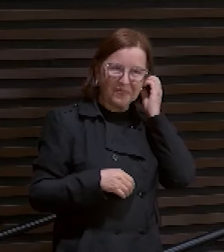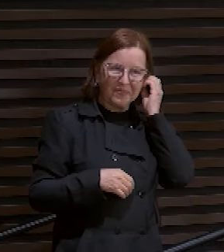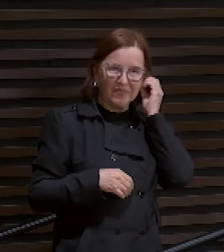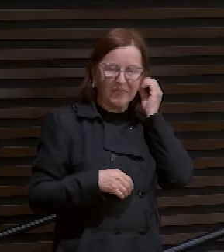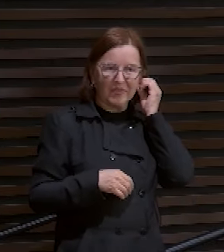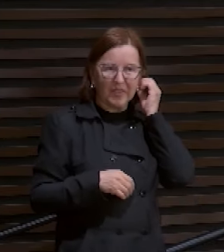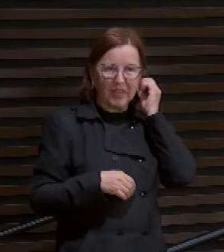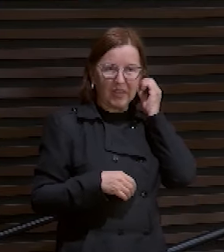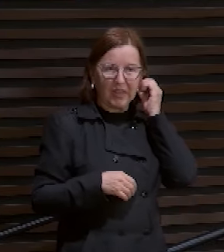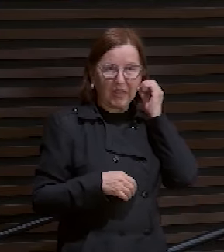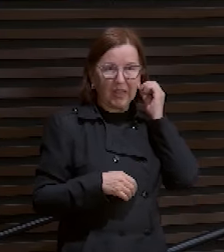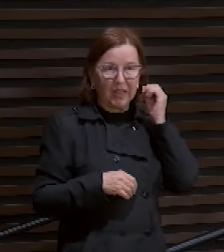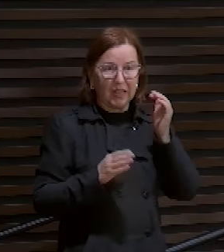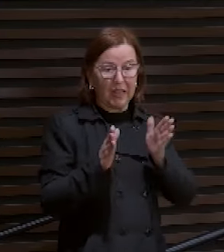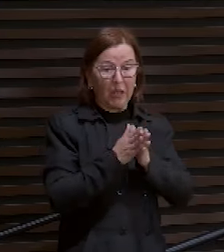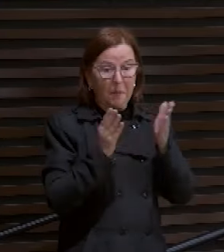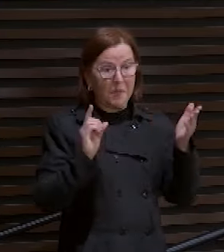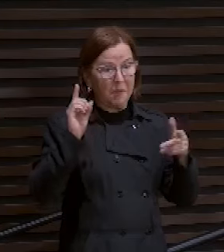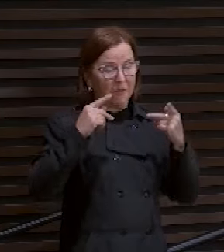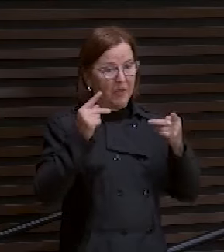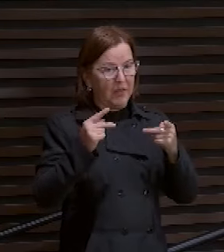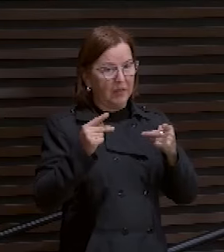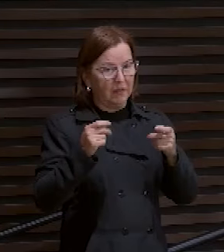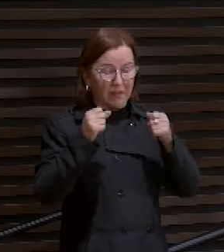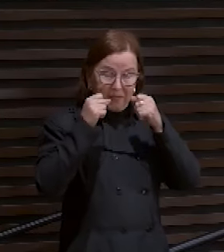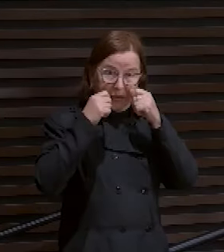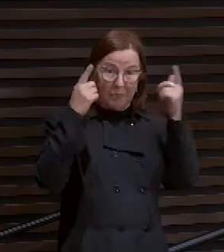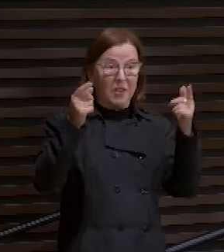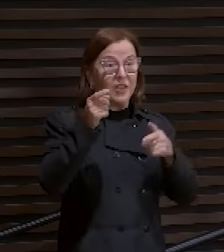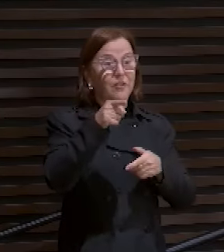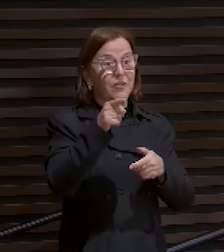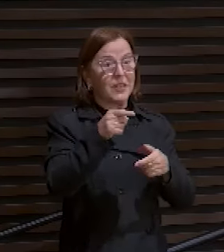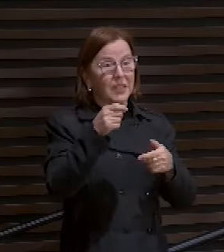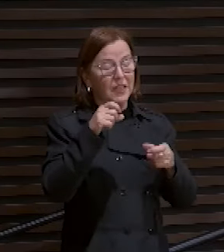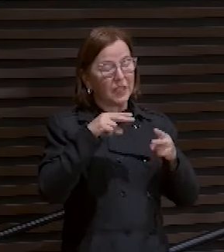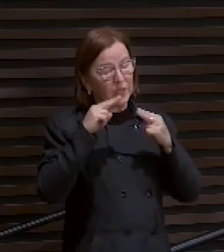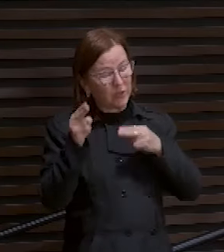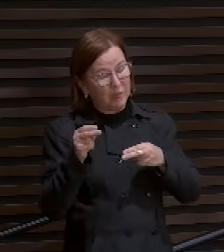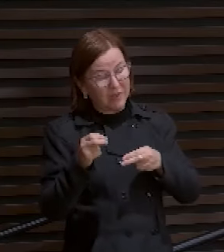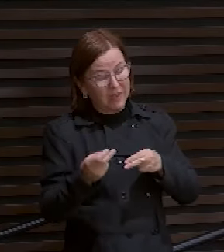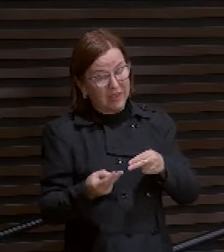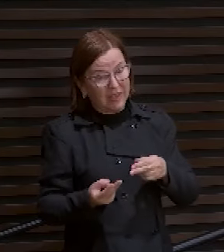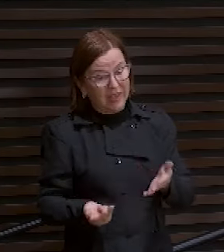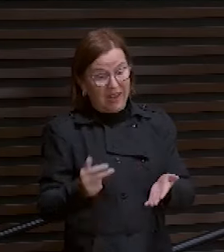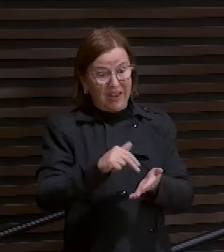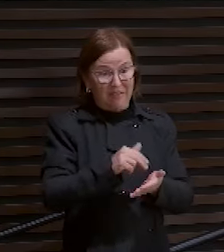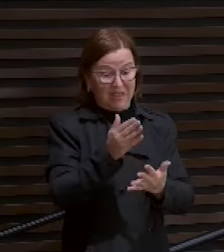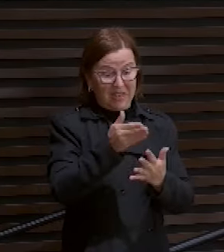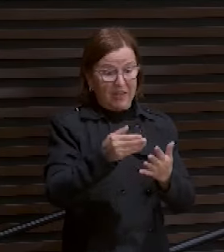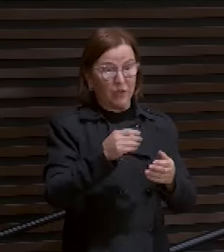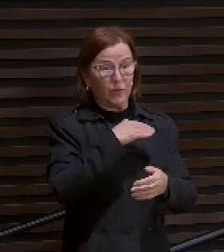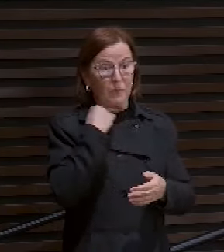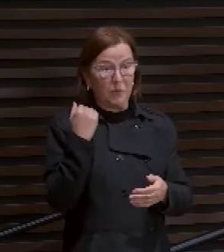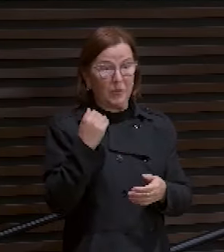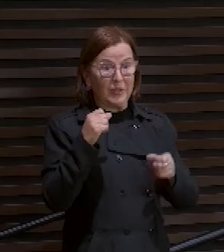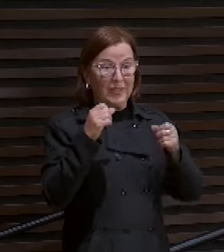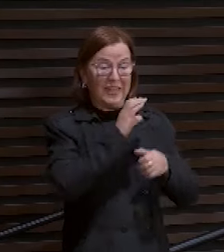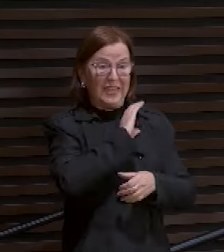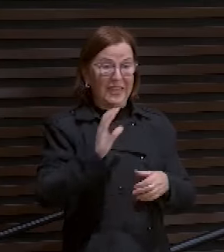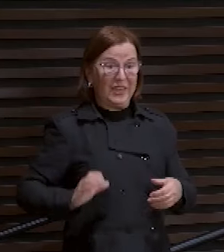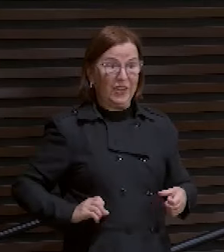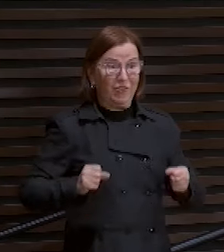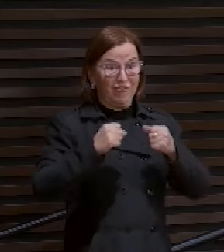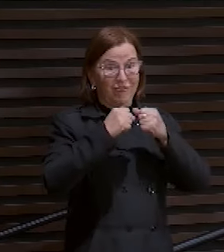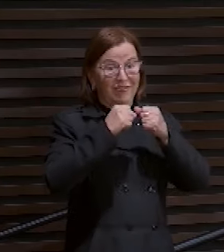A Bíblia diz assim. Desperta tu que dormes. Levanta-te dentre os mortos. E Cristo te esclarecerá. É um bandido de zumbi que fica